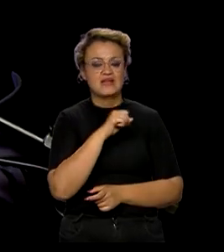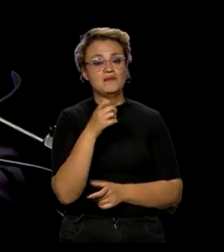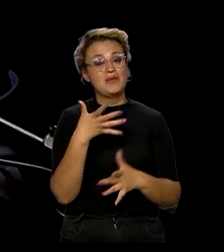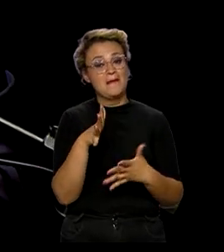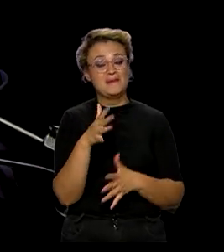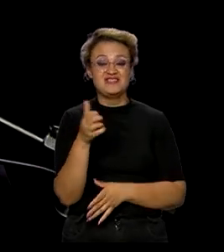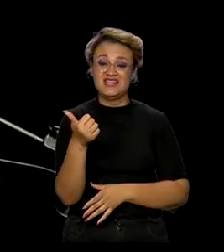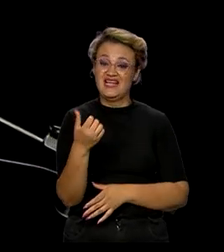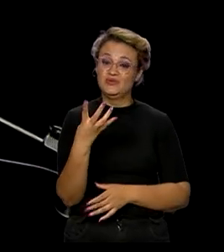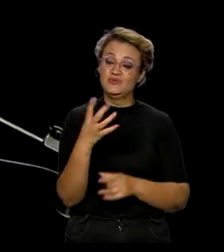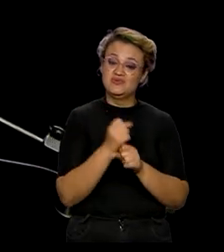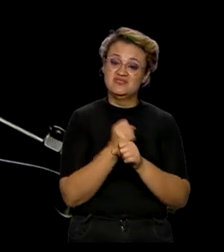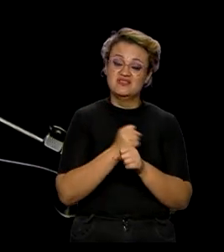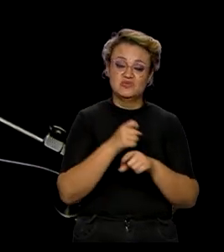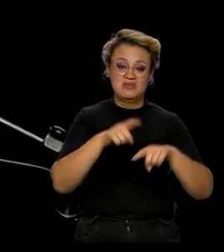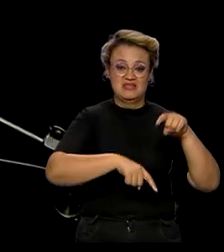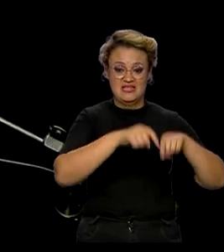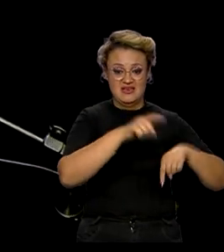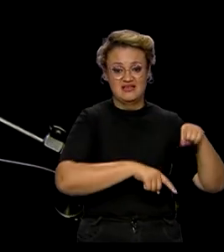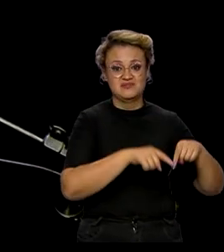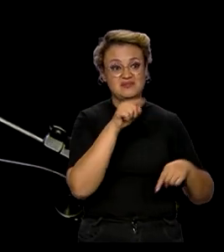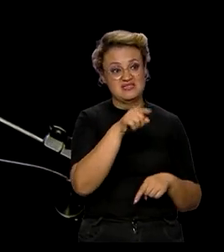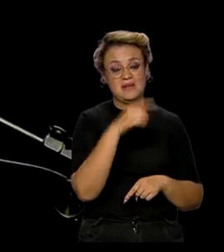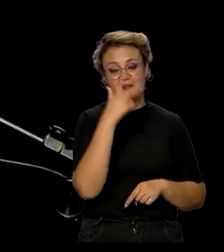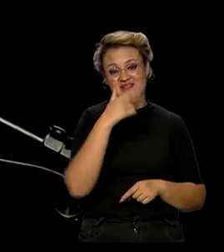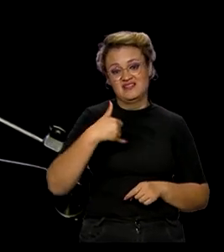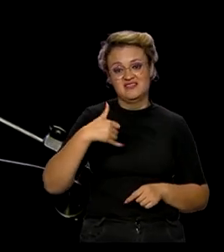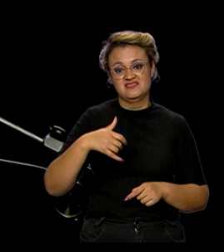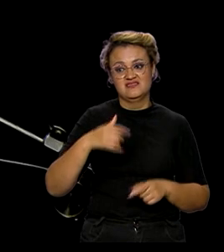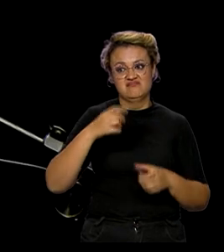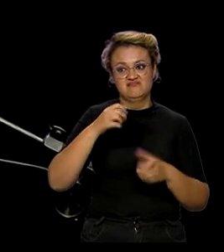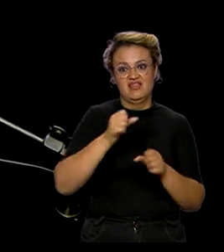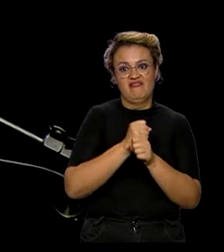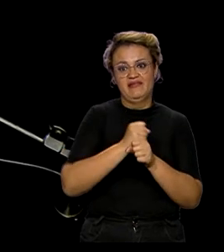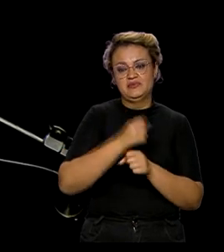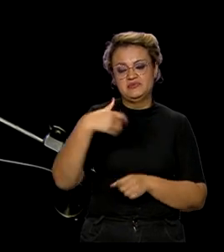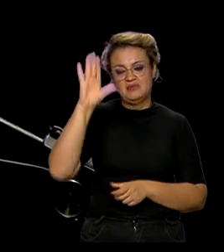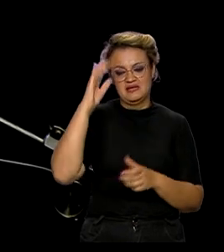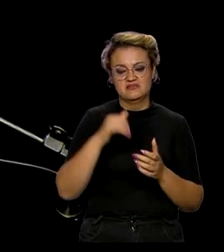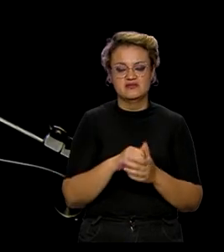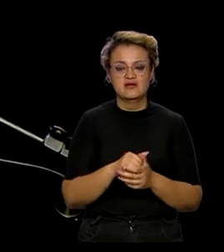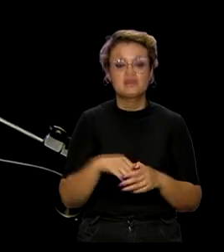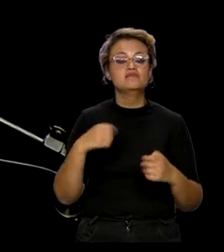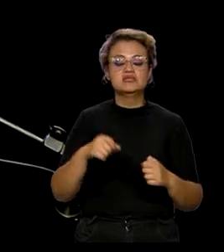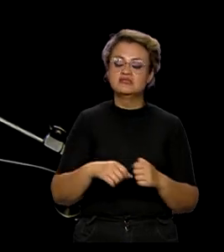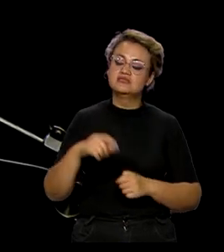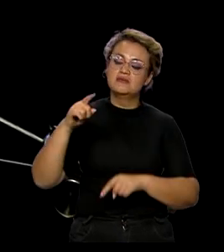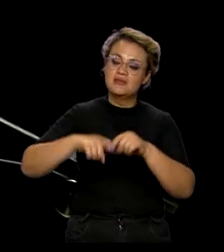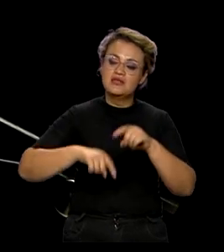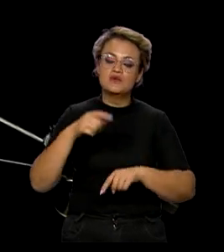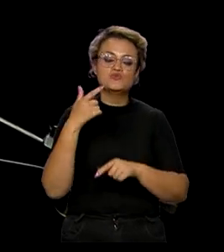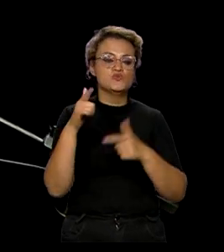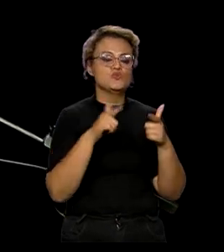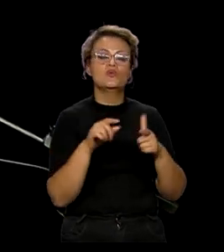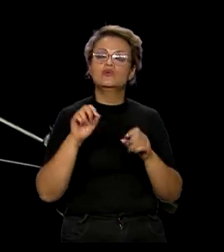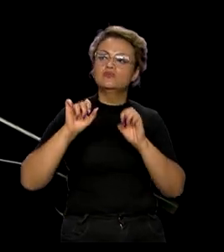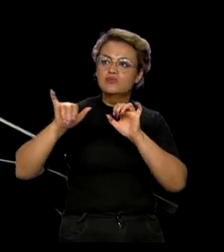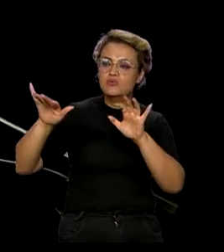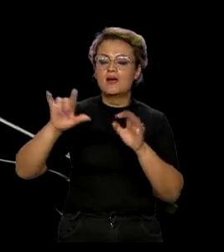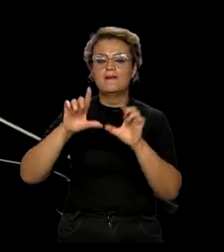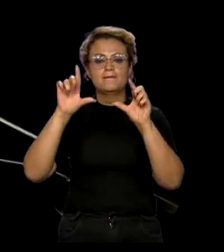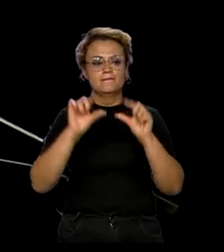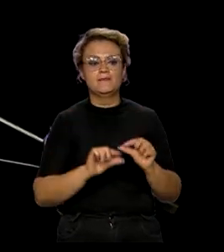das máquinas. Nós precisamos colocar máquinas mais eficientes, que poluem menos,